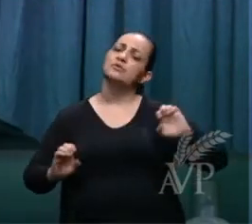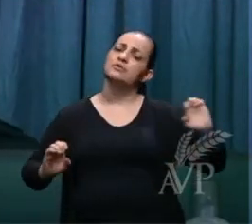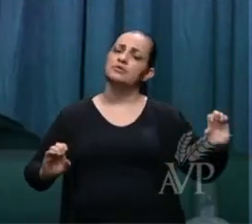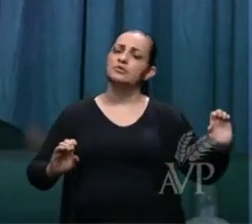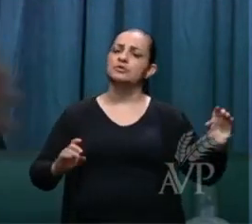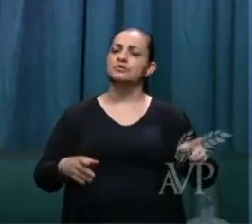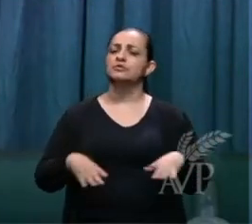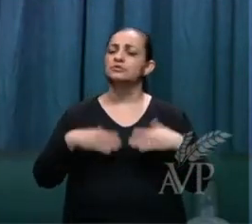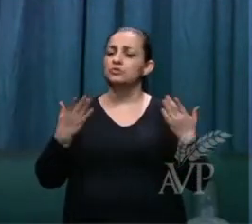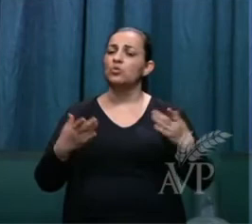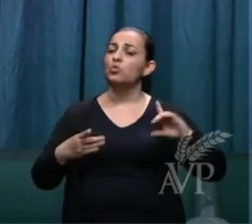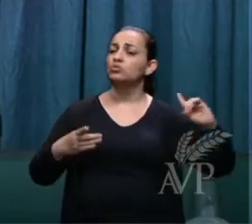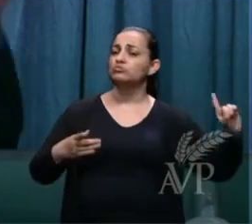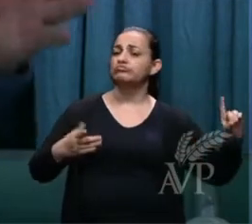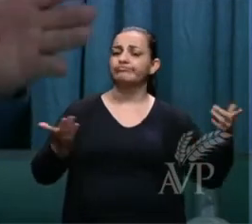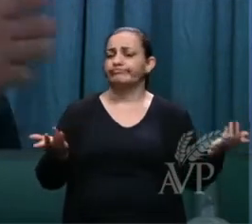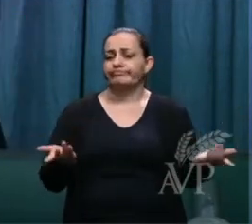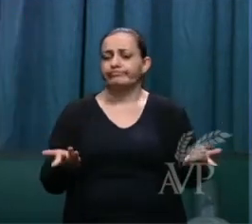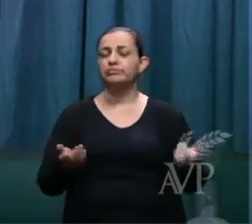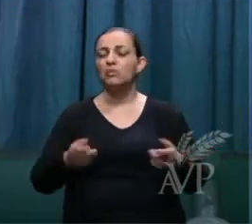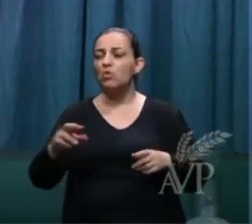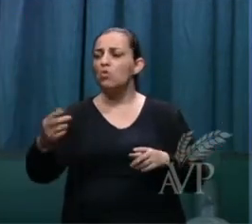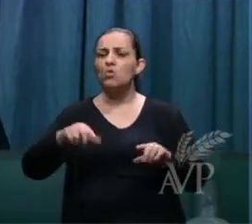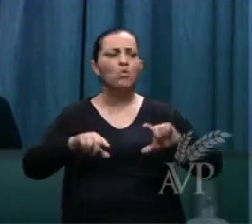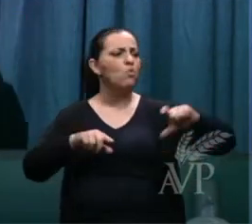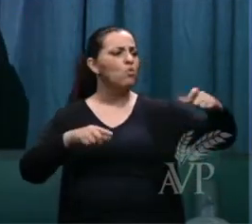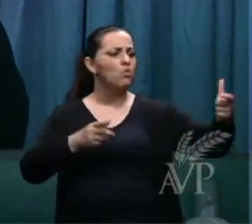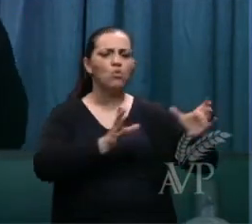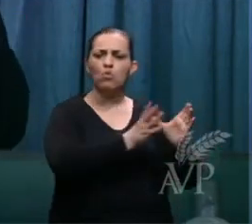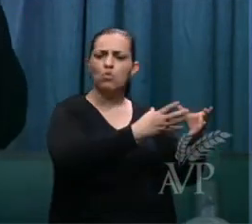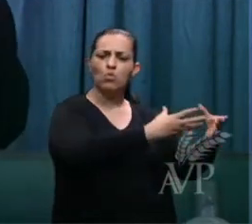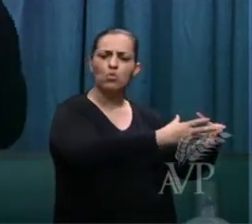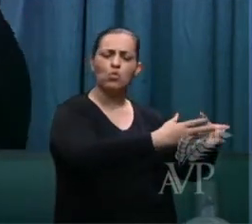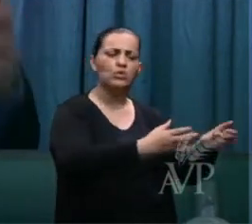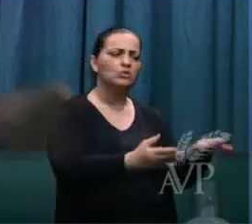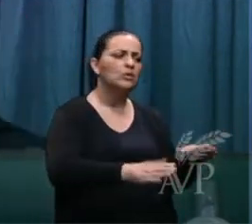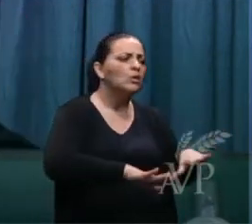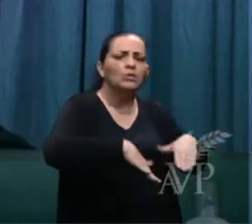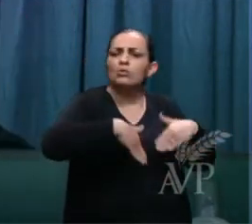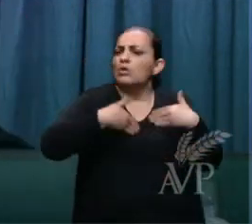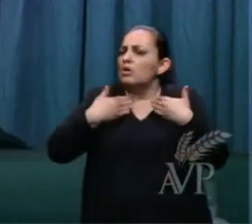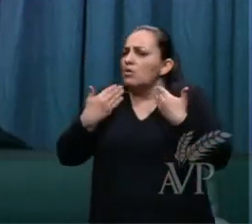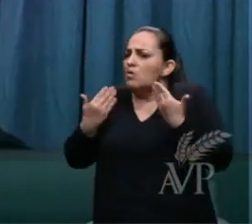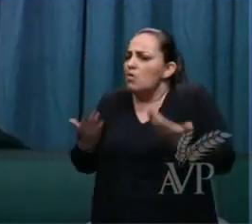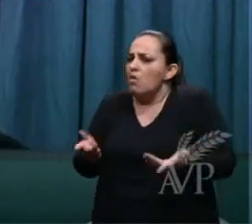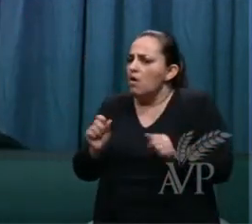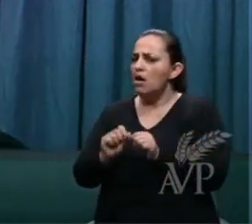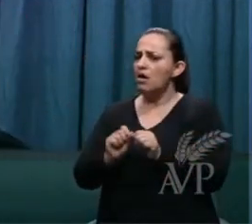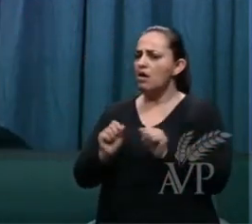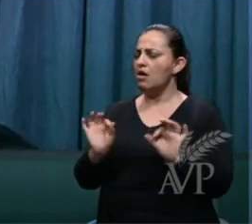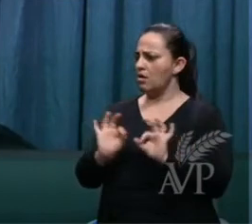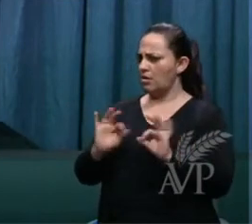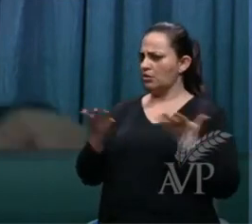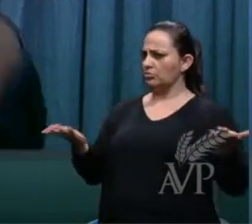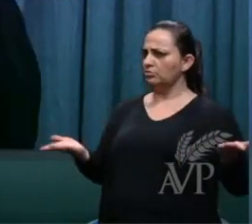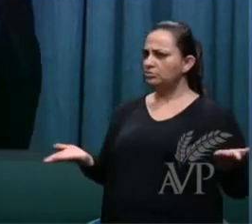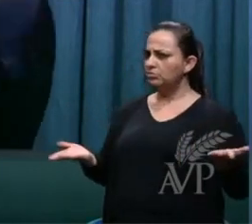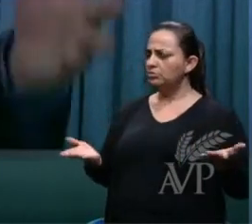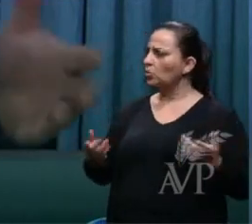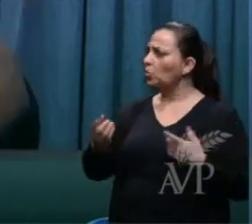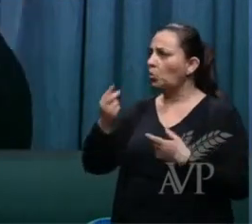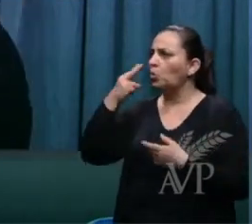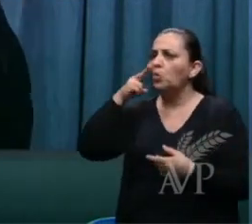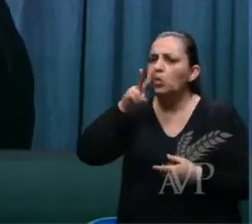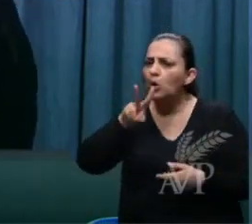e os outros ao ver essa resposta eles vão dizer quando é que fizemos isto quando é que te